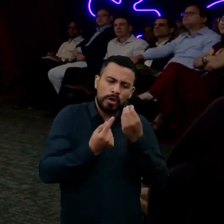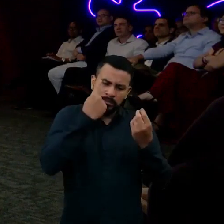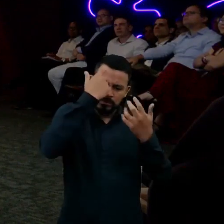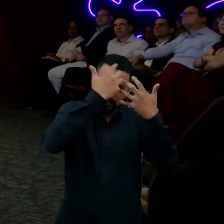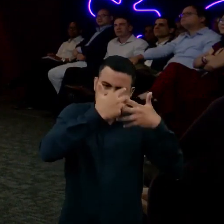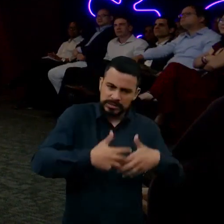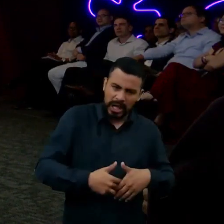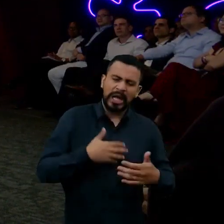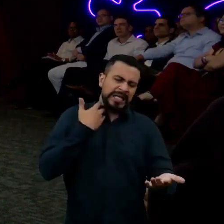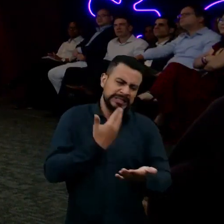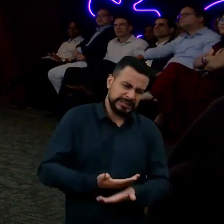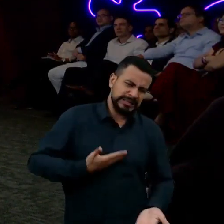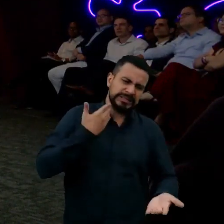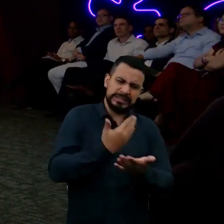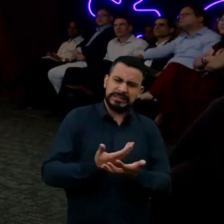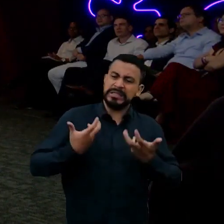aconteça algo novo.